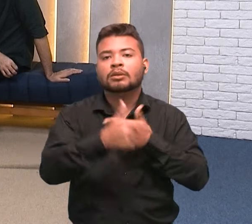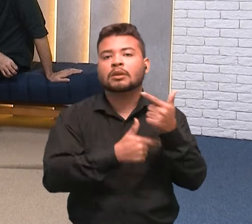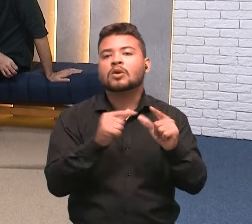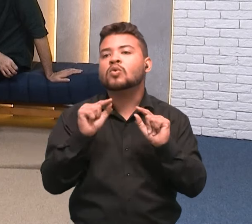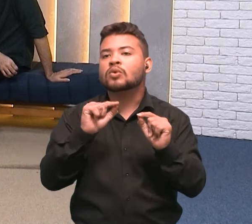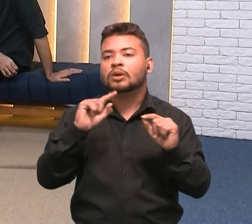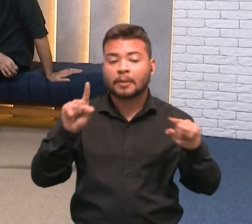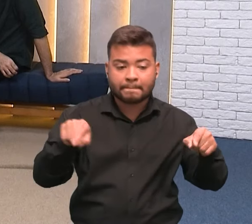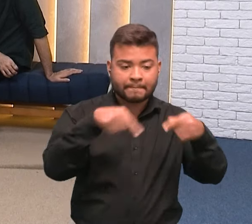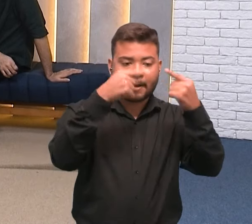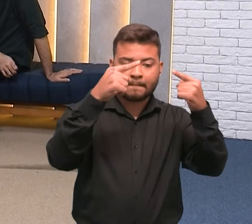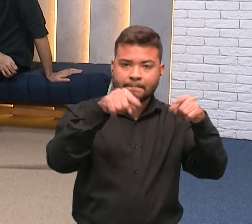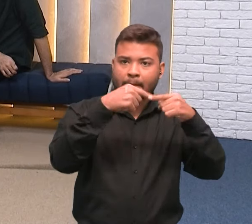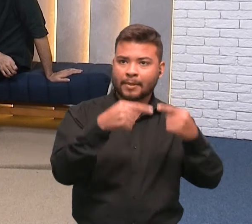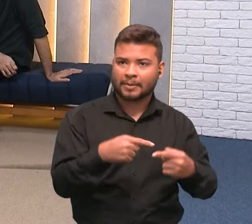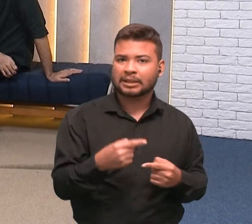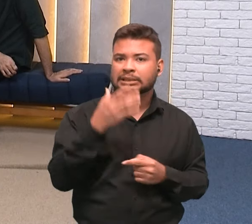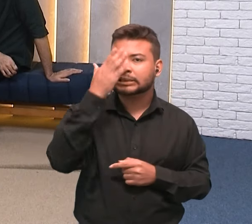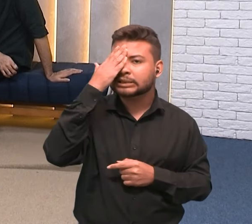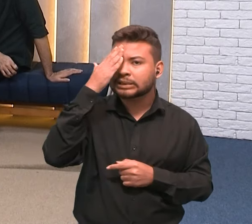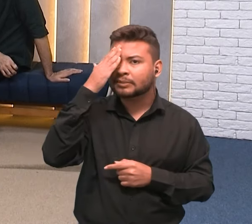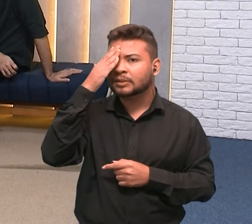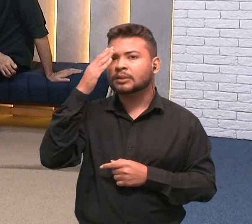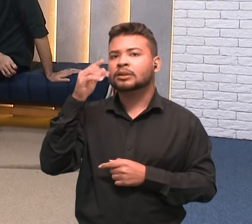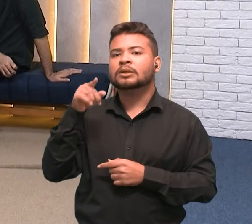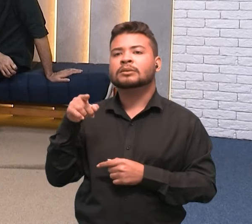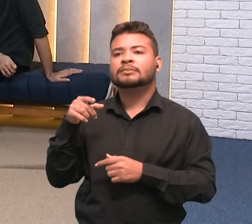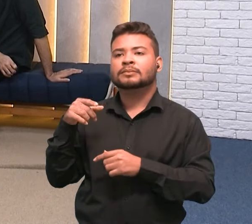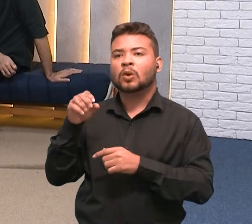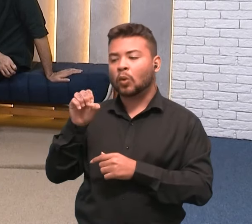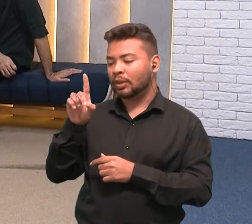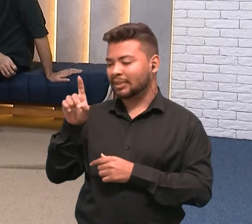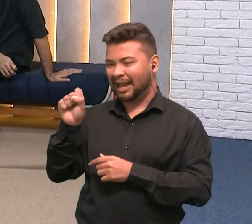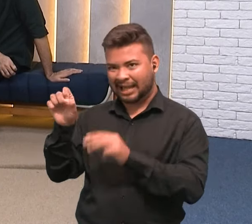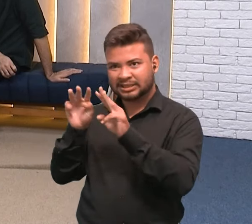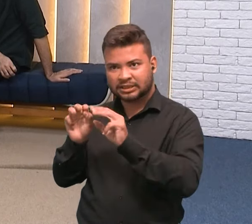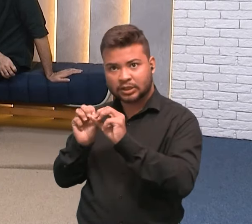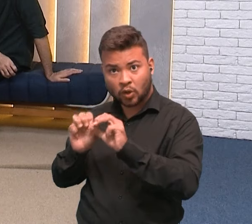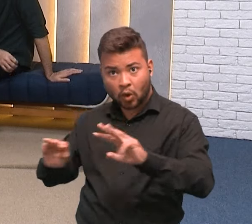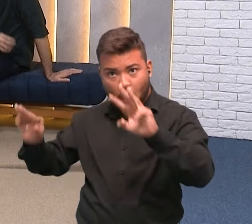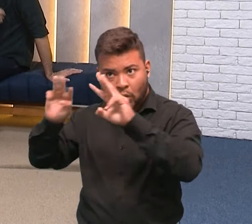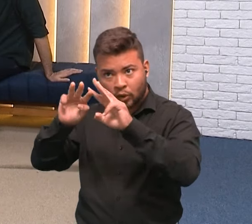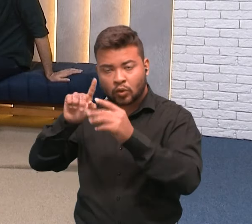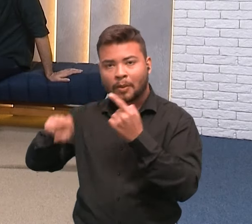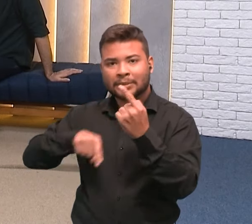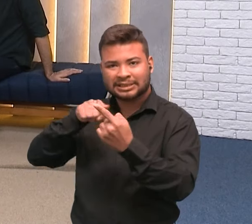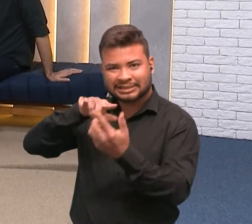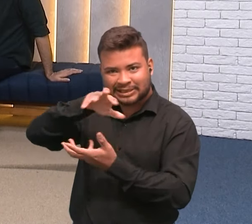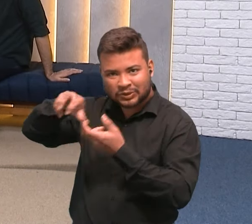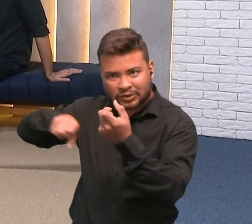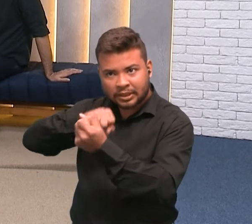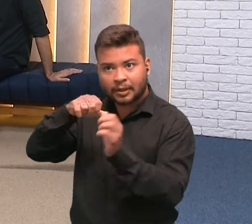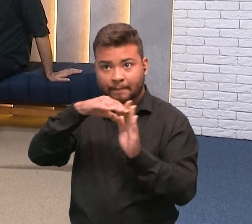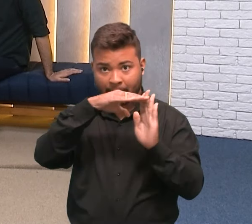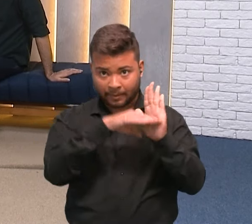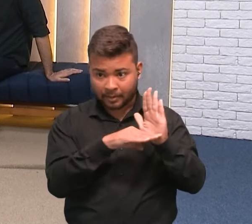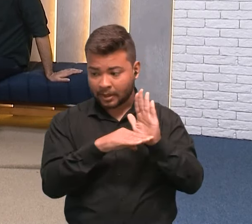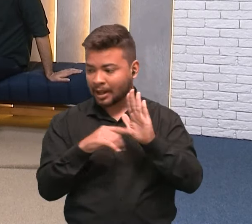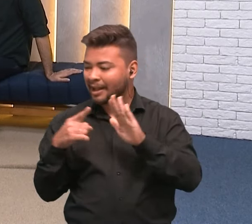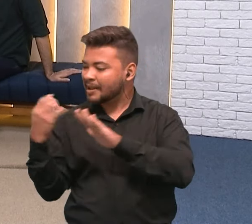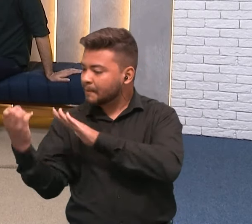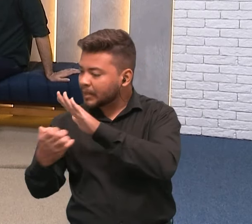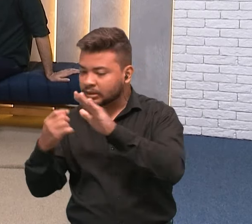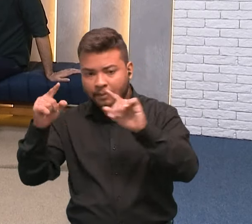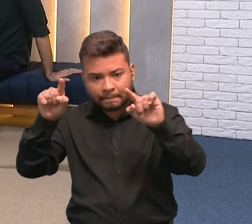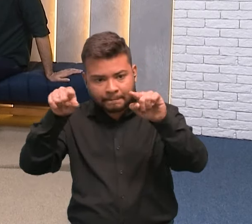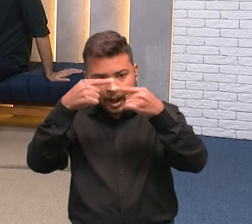menos um dos objetivos do desenvolvimento sustentável, dos ODS. Então, o Centro de Empreendedorismo, ele já parte dessa premissa.